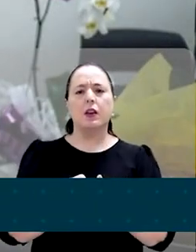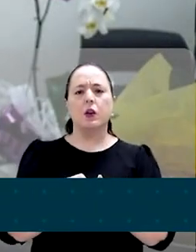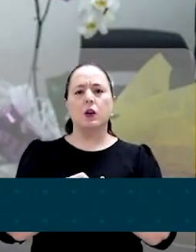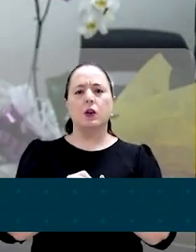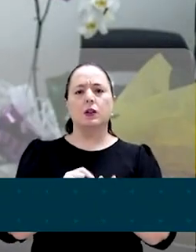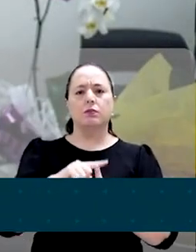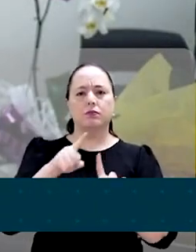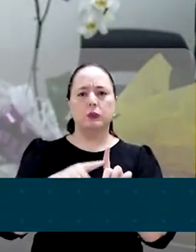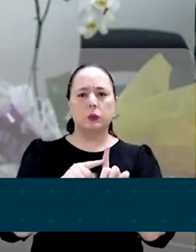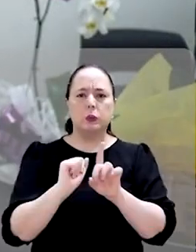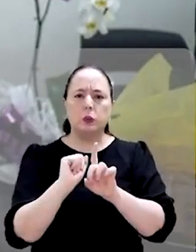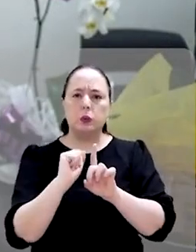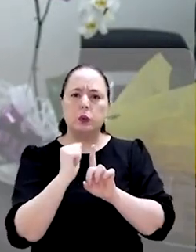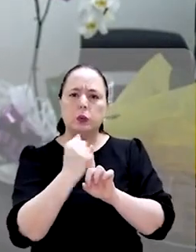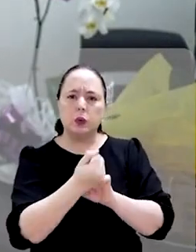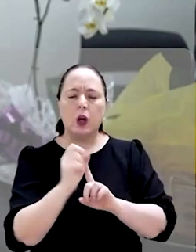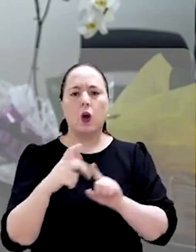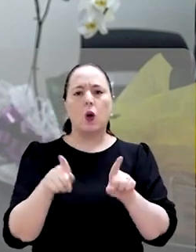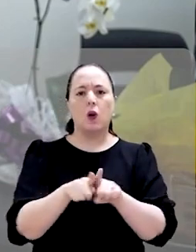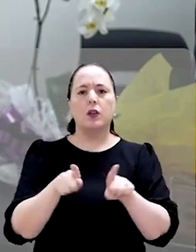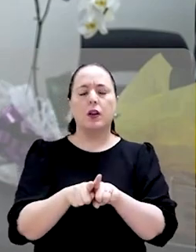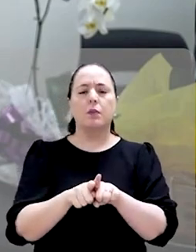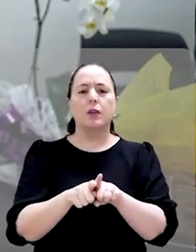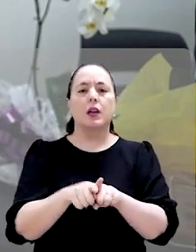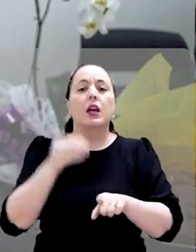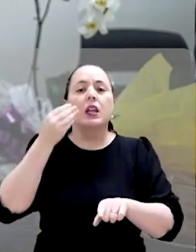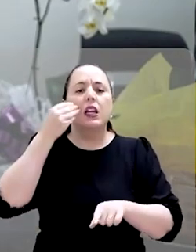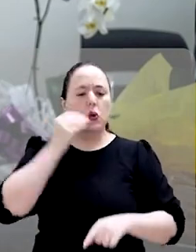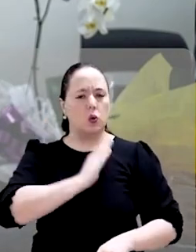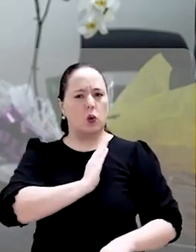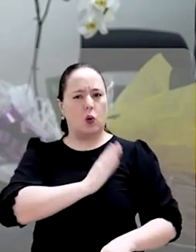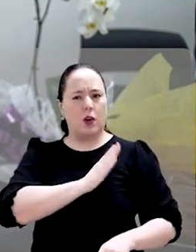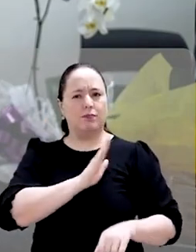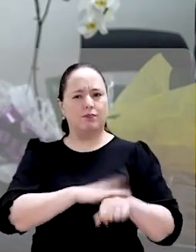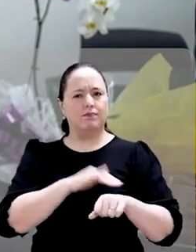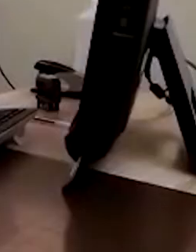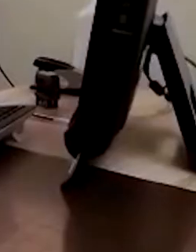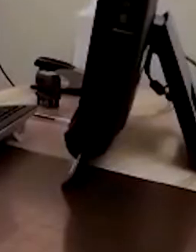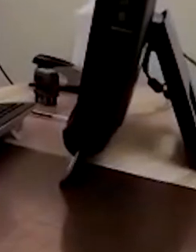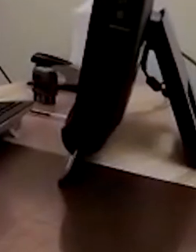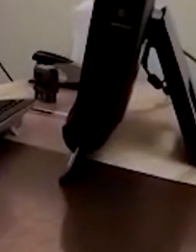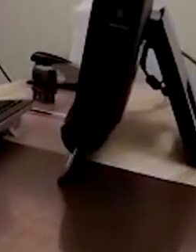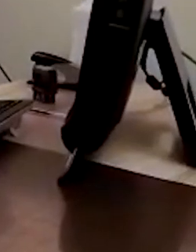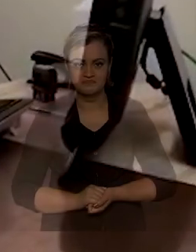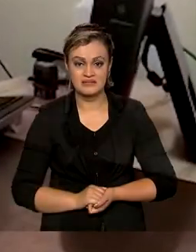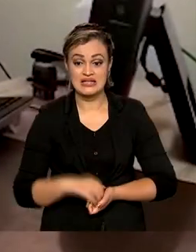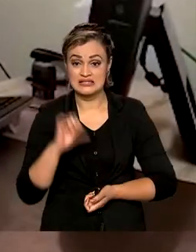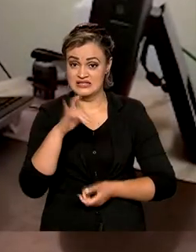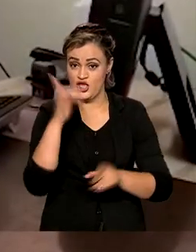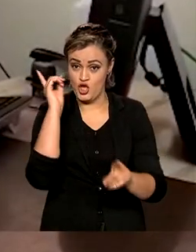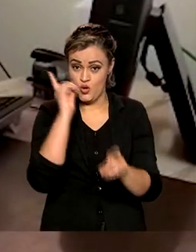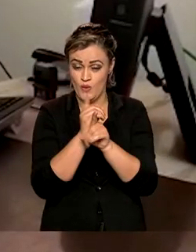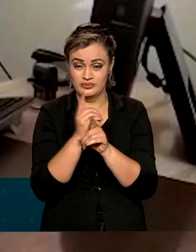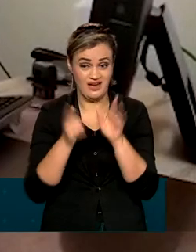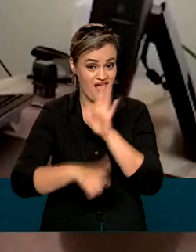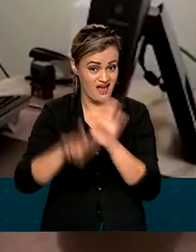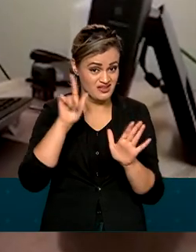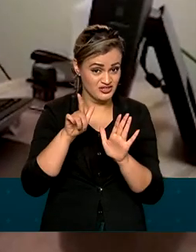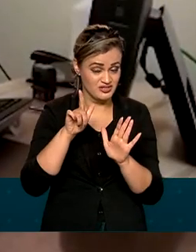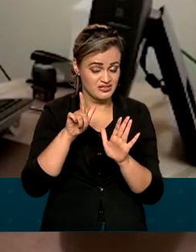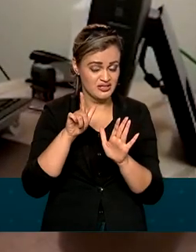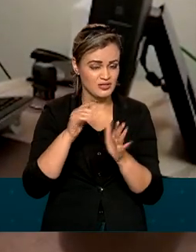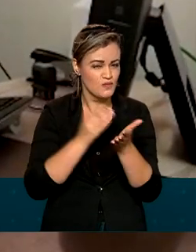ultrassom, durante o pré-natal ou pelo teste do coraçãozinho, é muito importante. Caso seja identificado previamente,